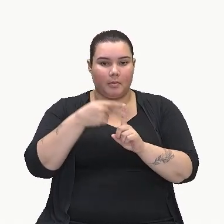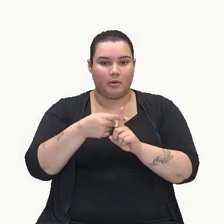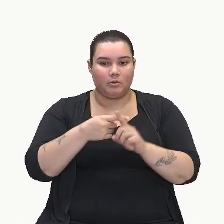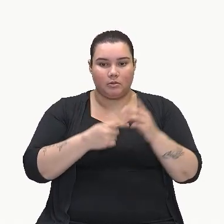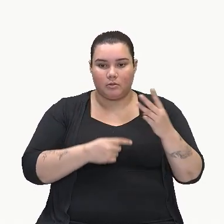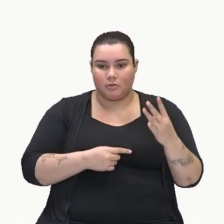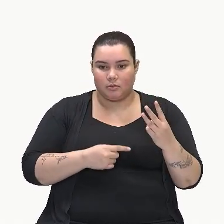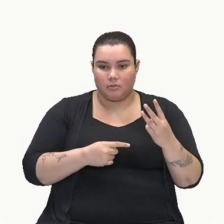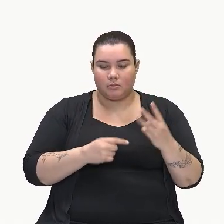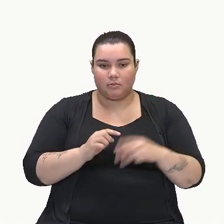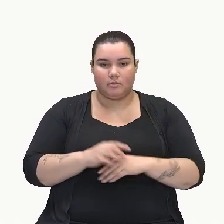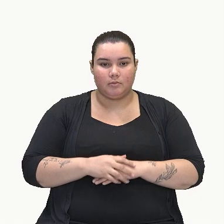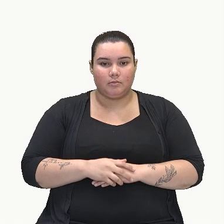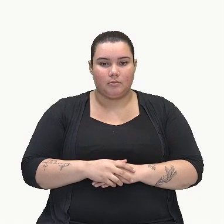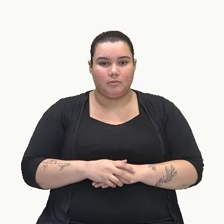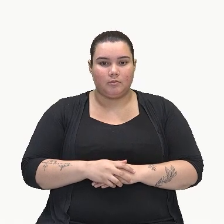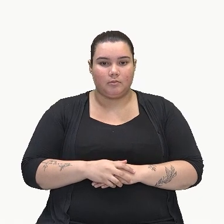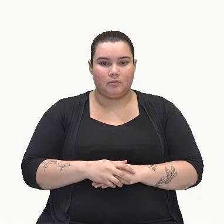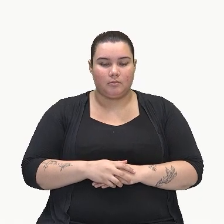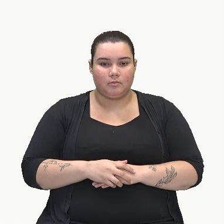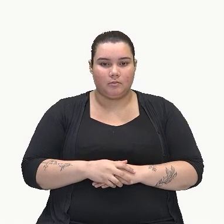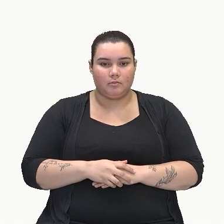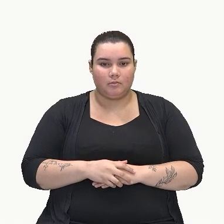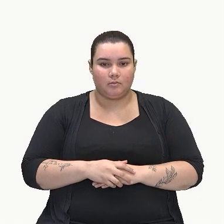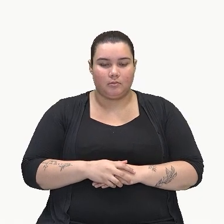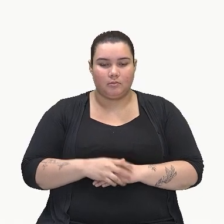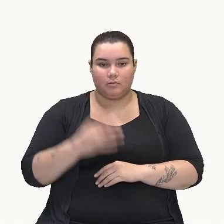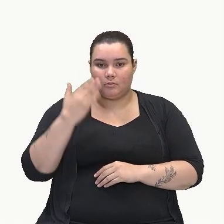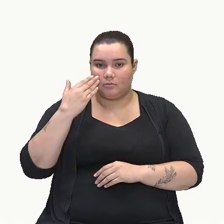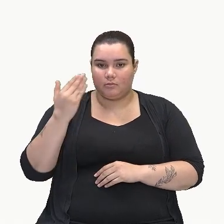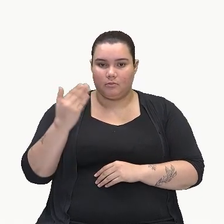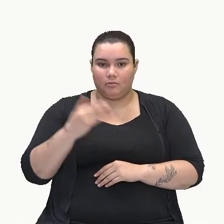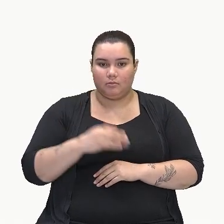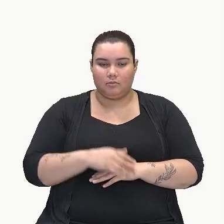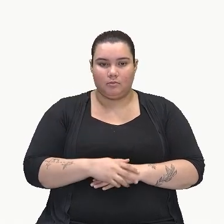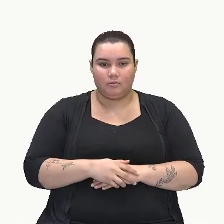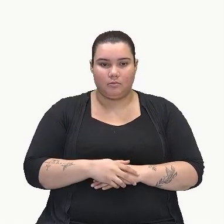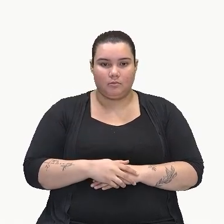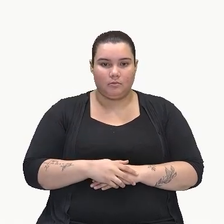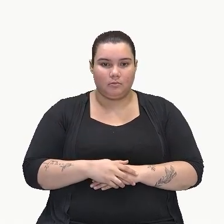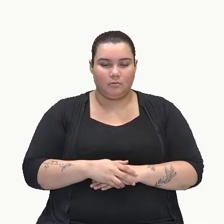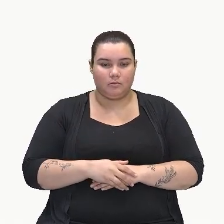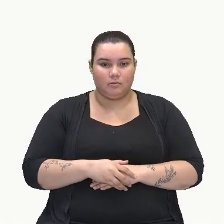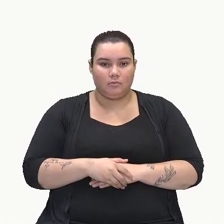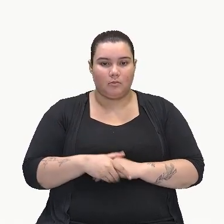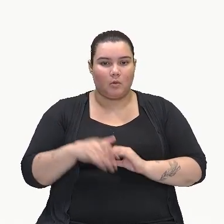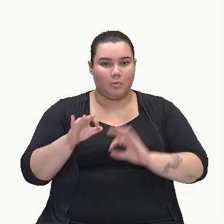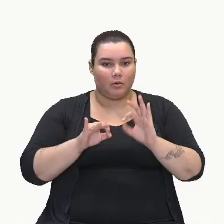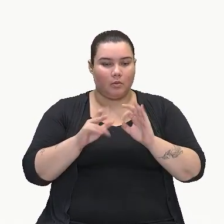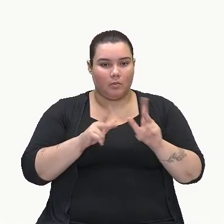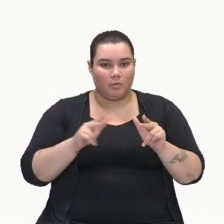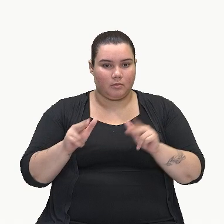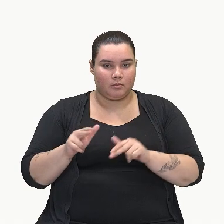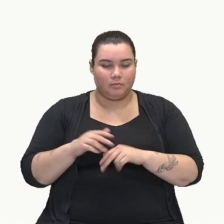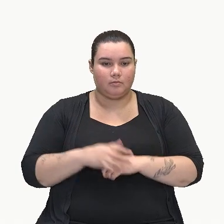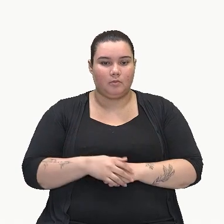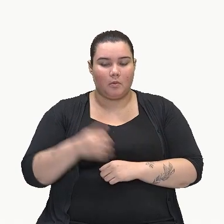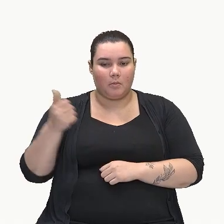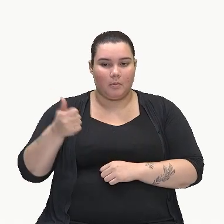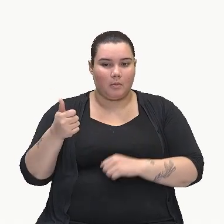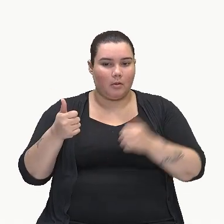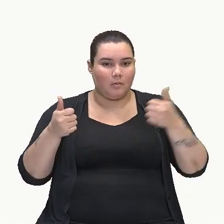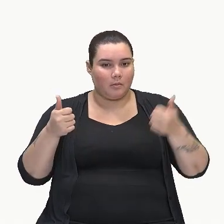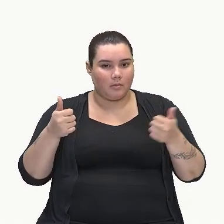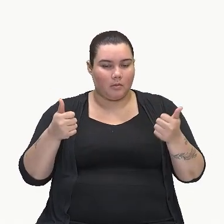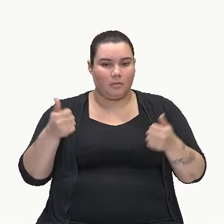3. Vamos colocar aqui com dois números. Tá? Aquele processo. Primeiro com primeiro,